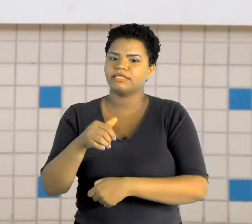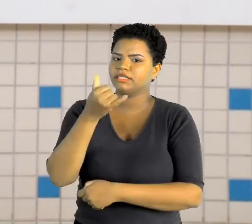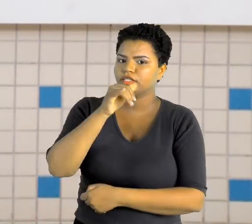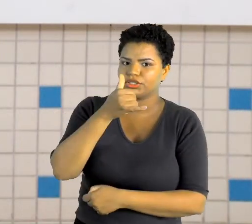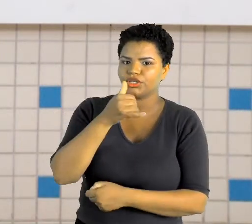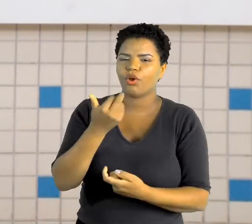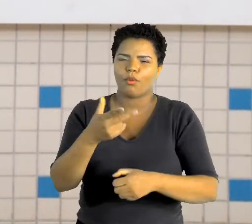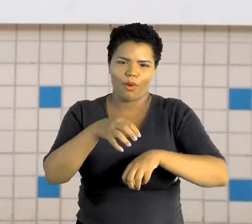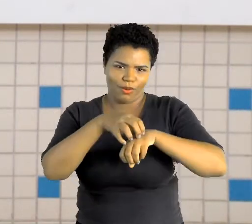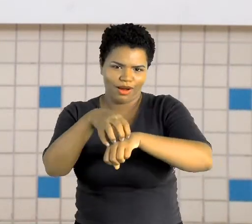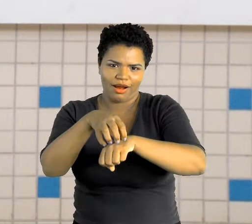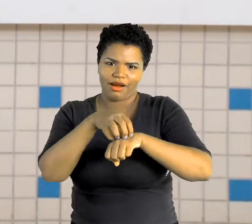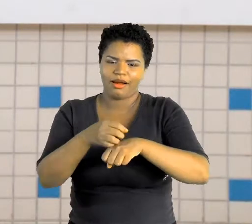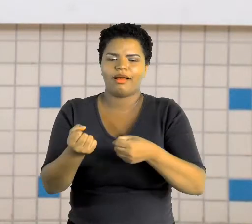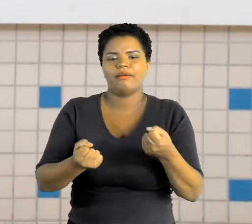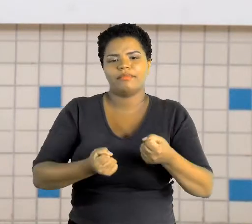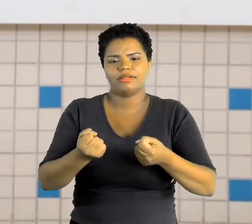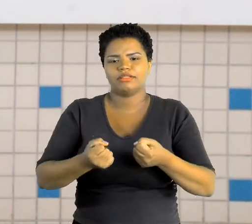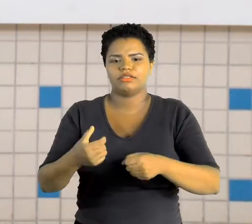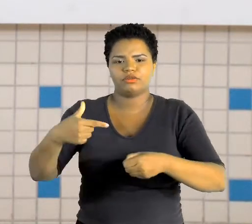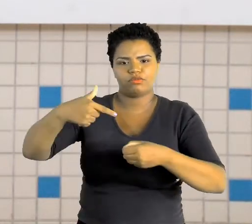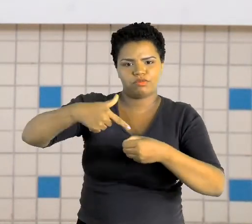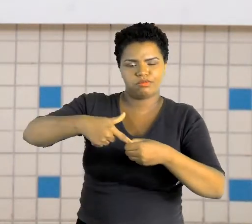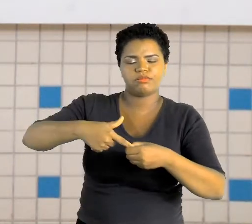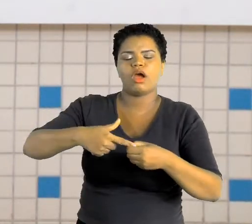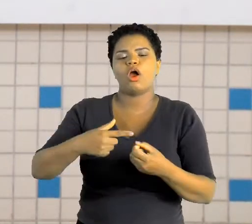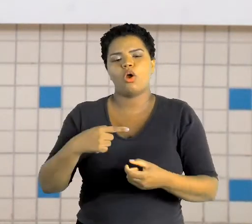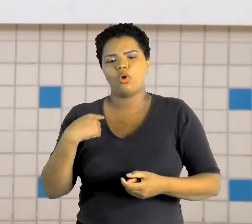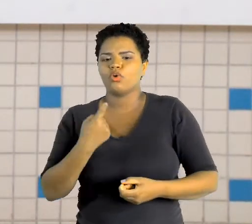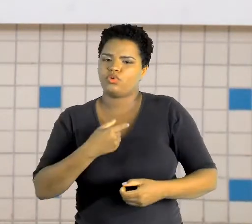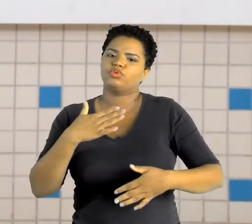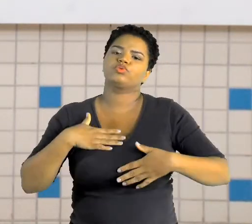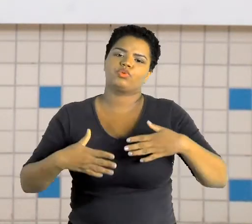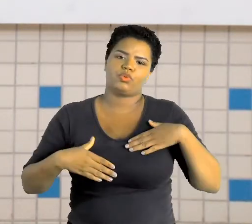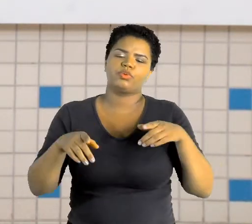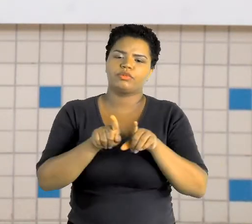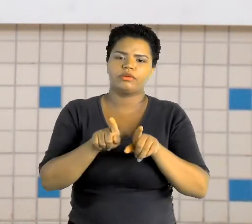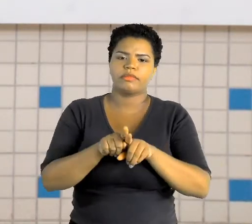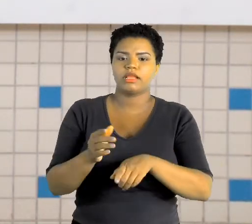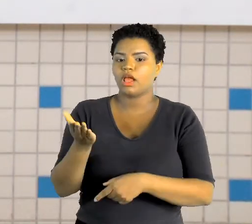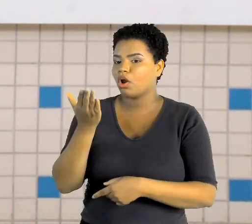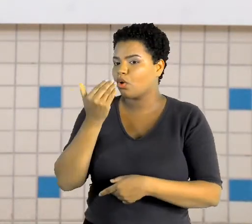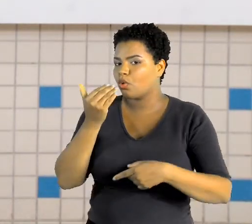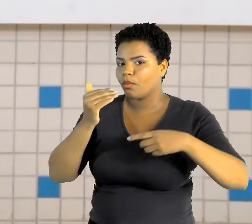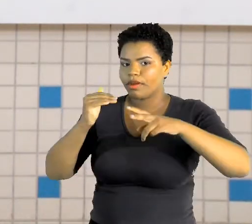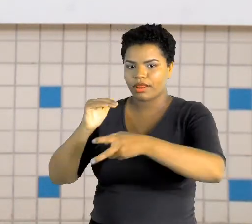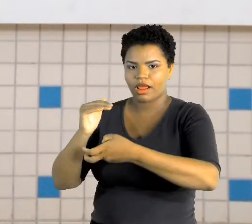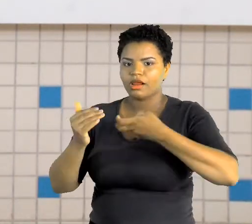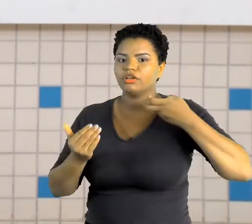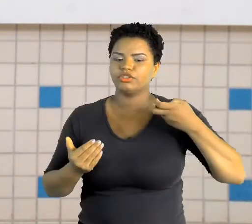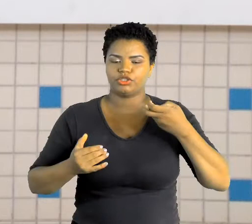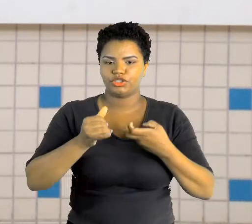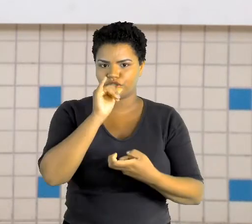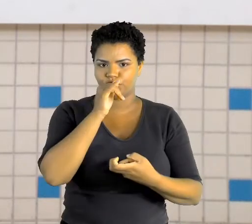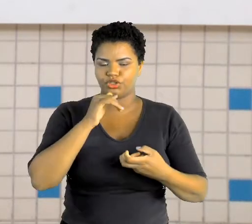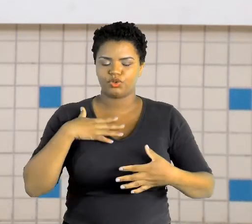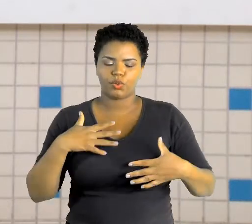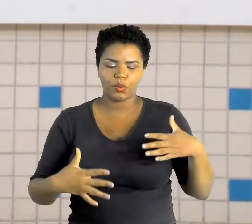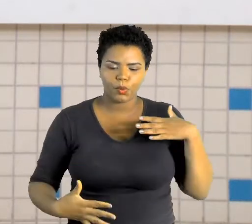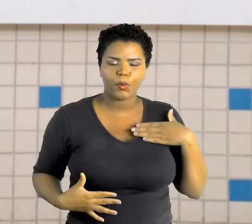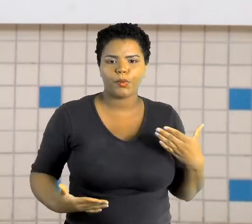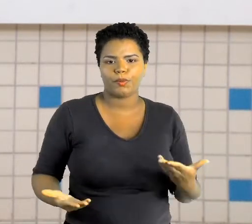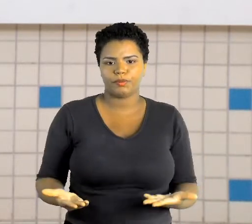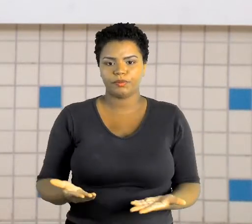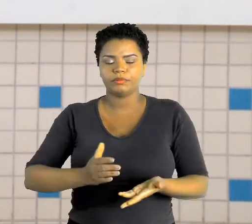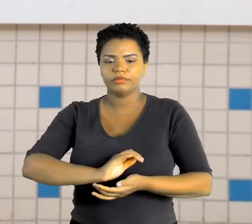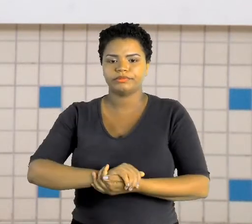de combustível para funcionar, o nosso corpo também precisa. E é dos alimentos que é retirada essa energia para o funcionamento do nosso corpo. Então,